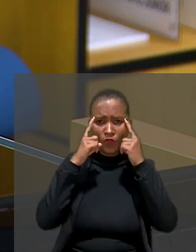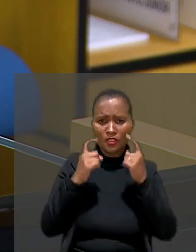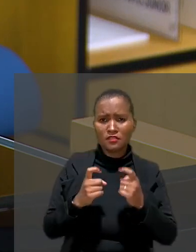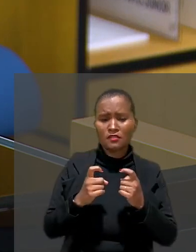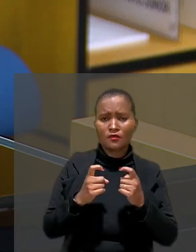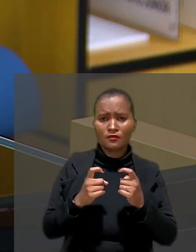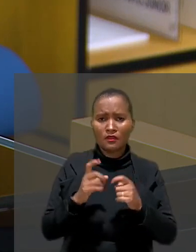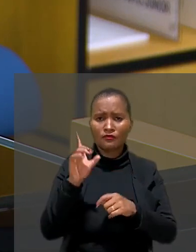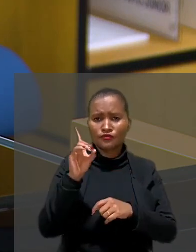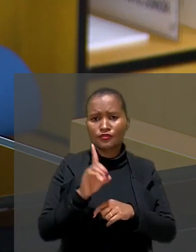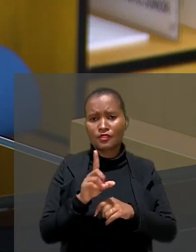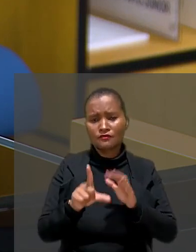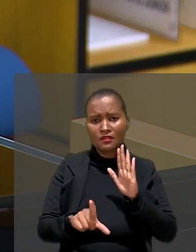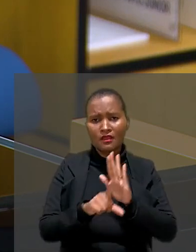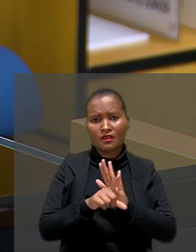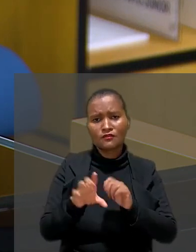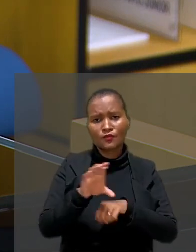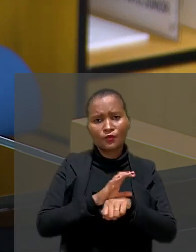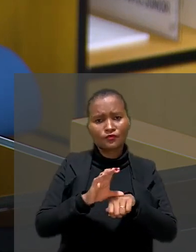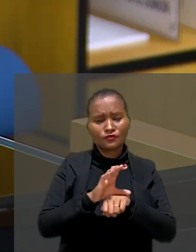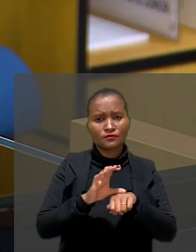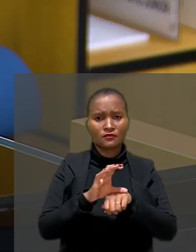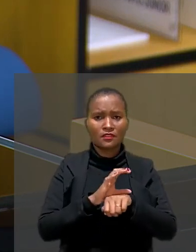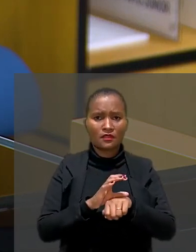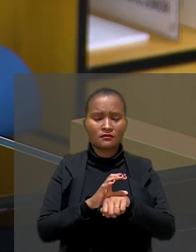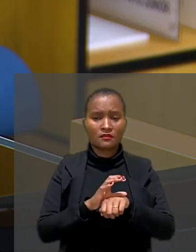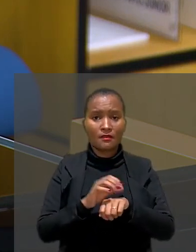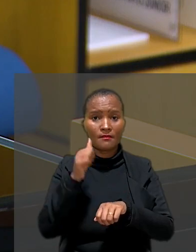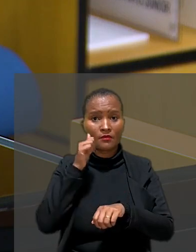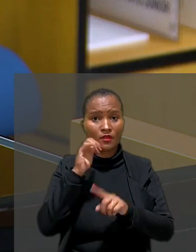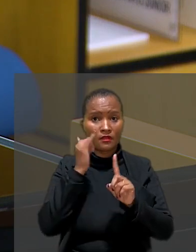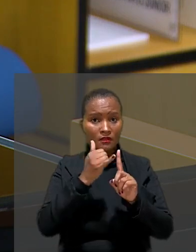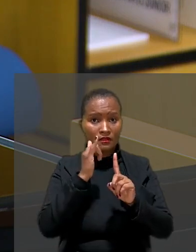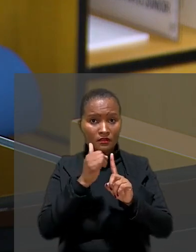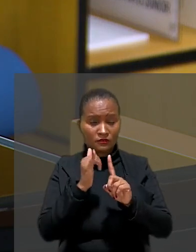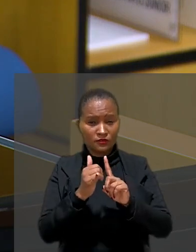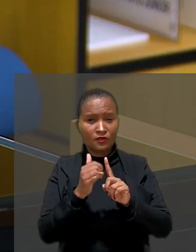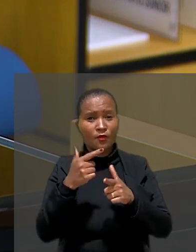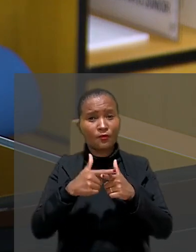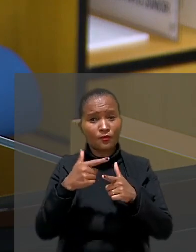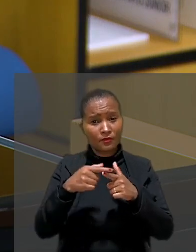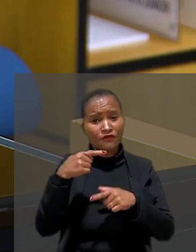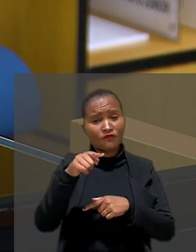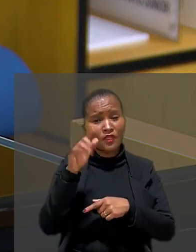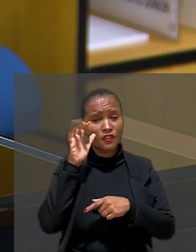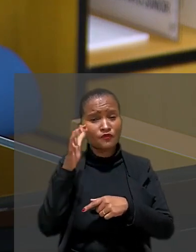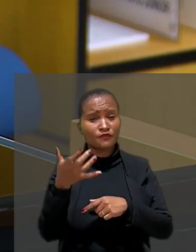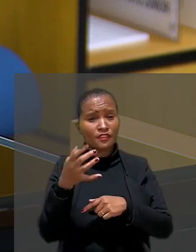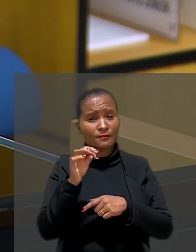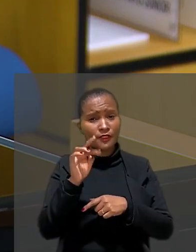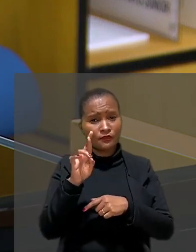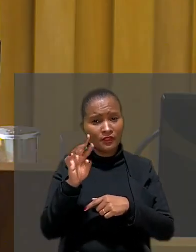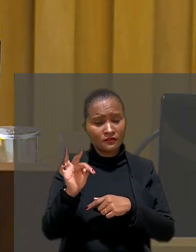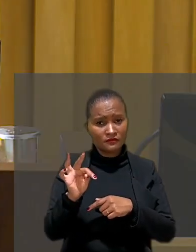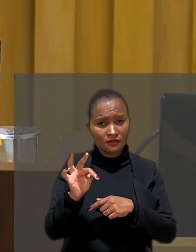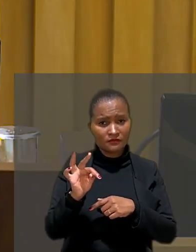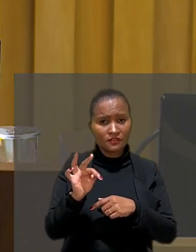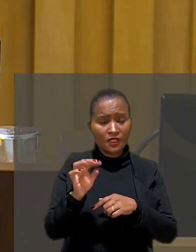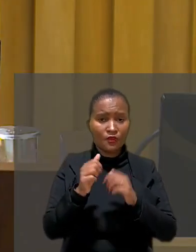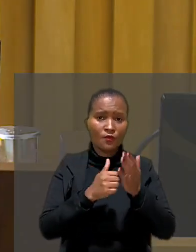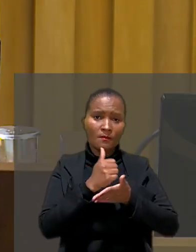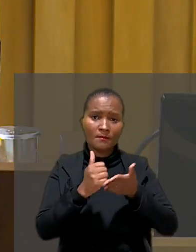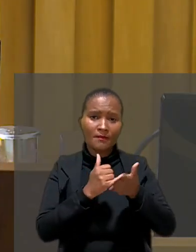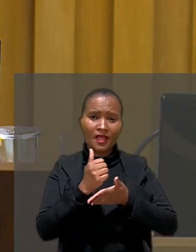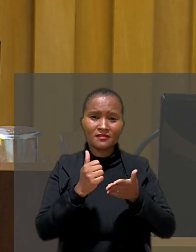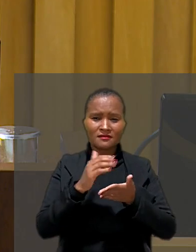houve violação aos dispositivos legais e constitucionais apontados. Para a relatora, a controvérsia foi resolvida pelo Tribunal